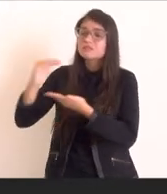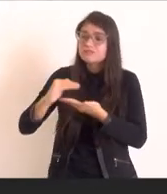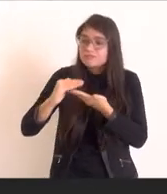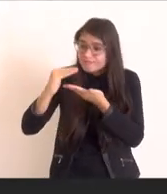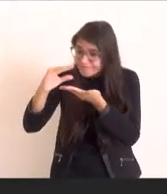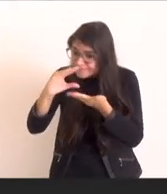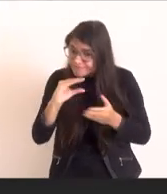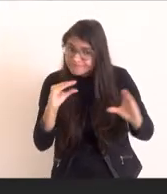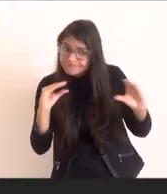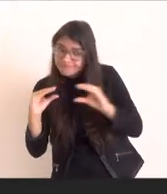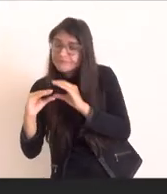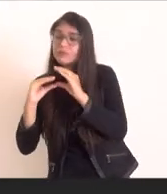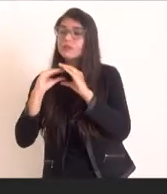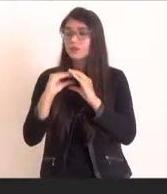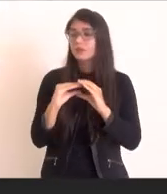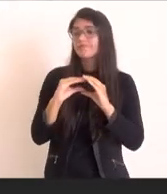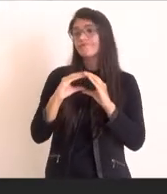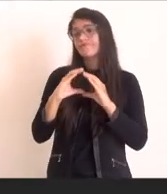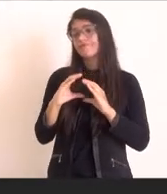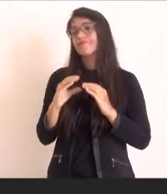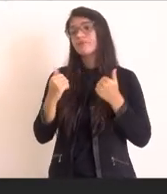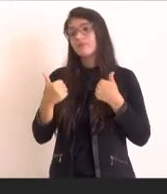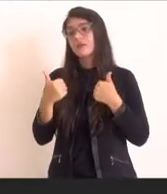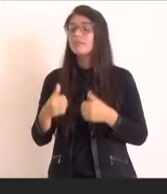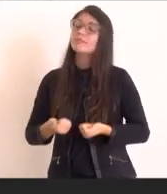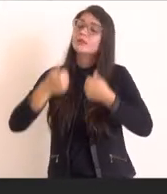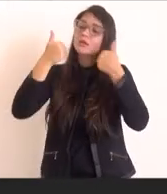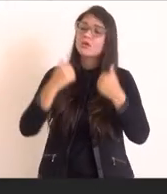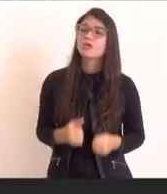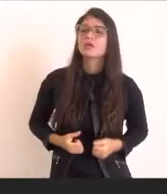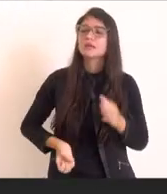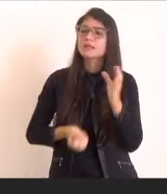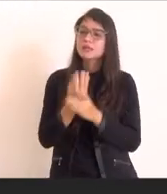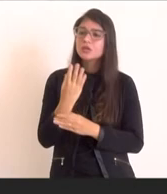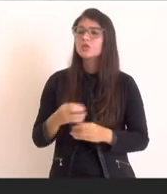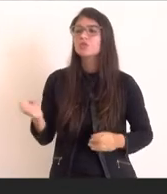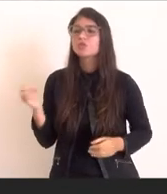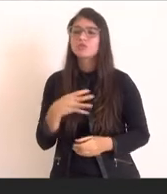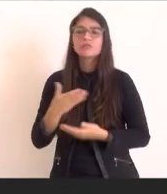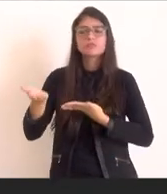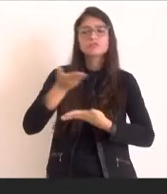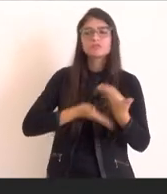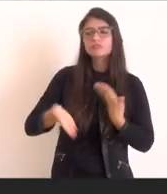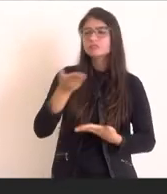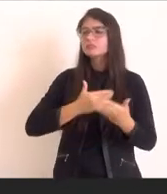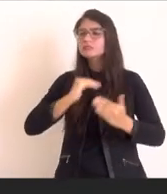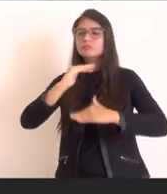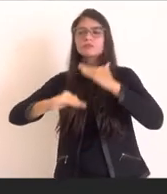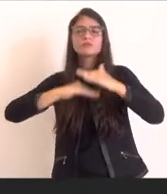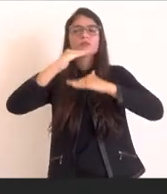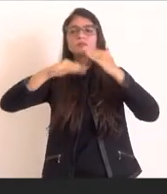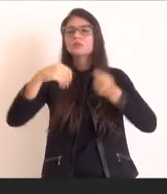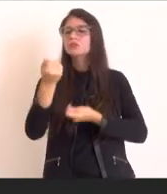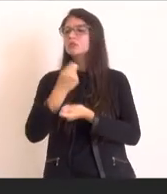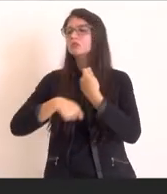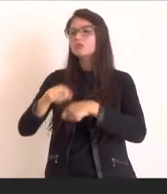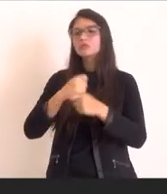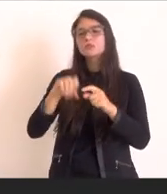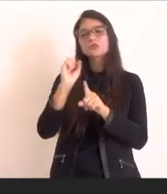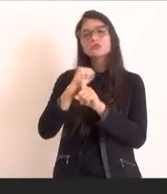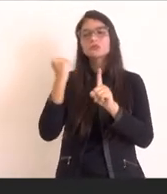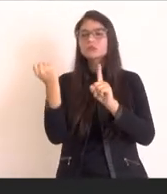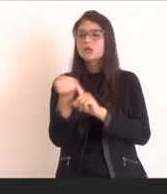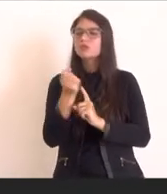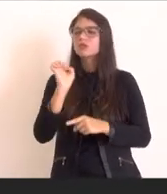a economia, nós criaremos uma nova fonte de desenvolvimento econômico e social